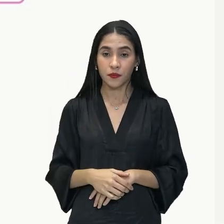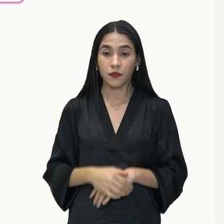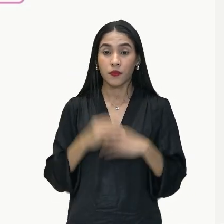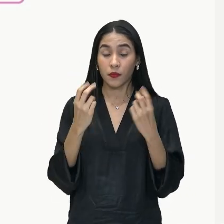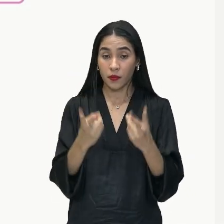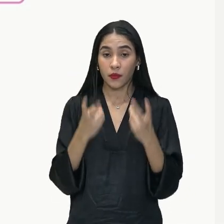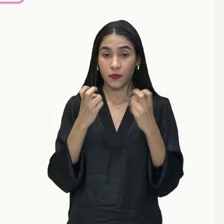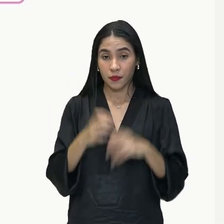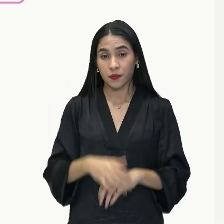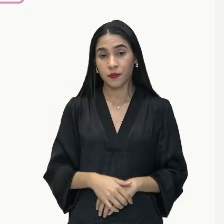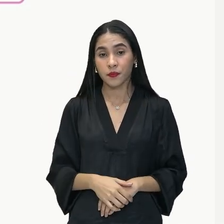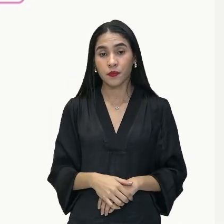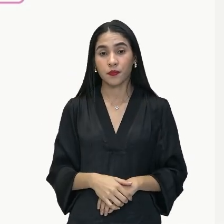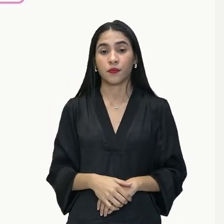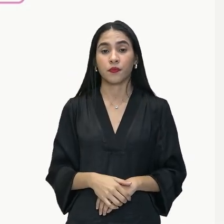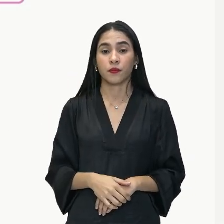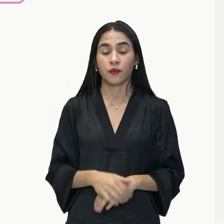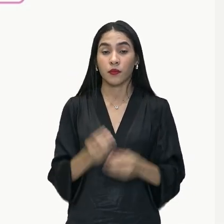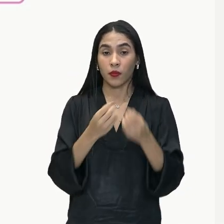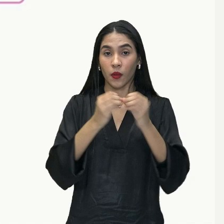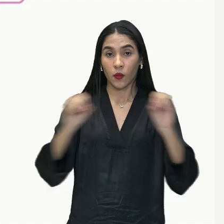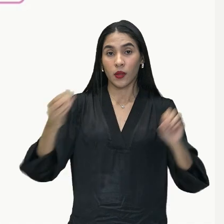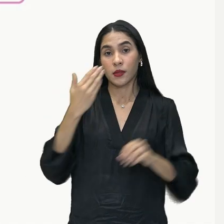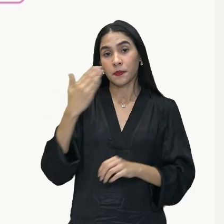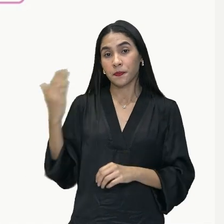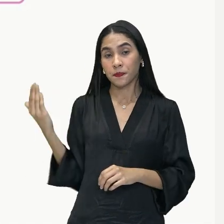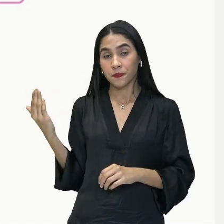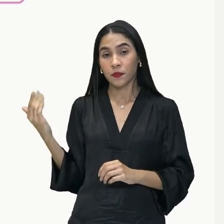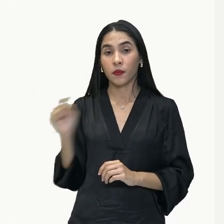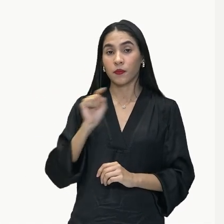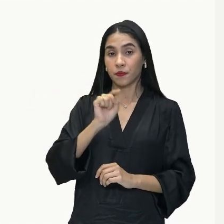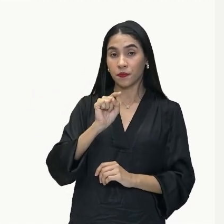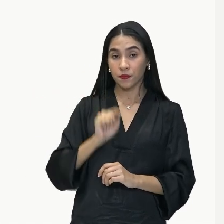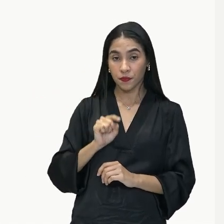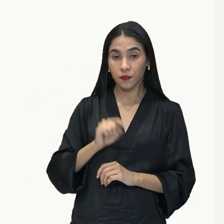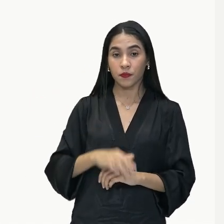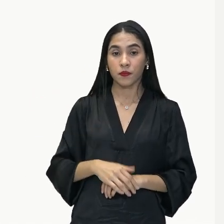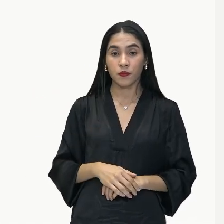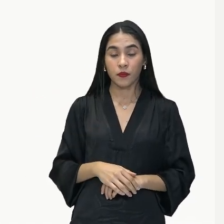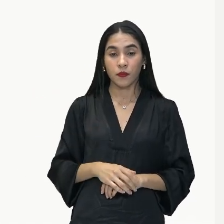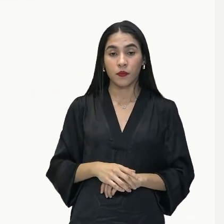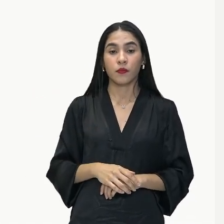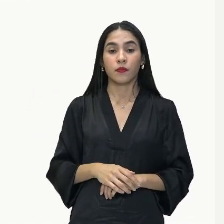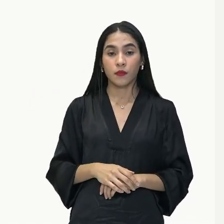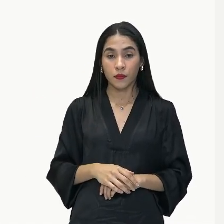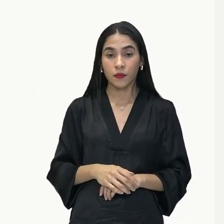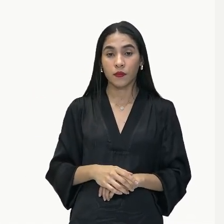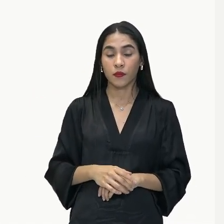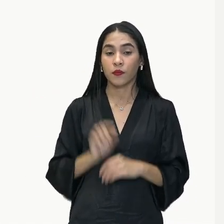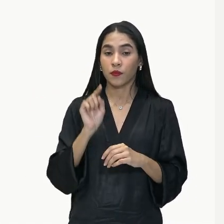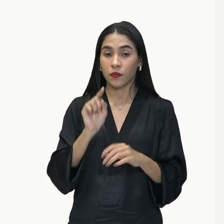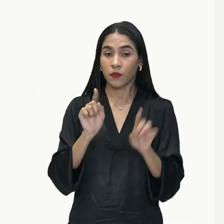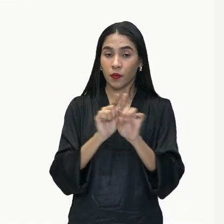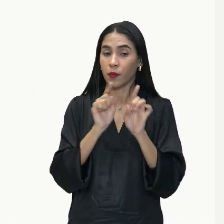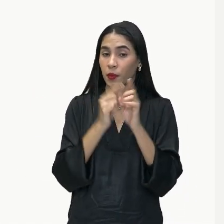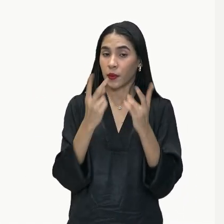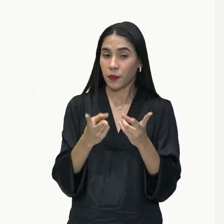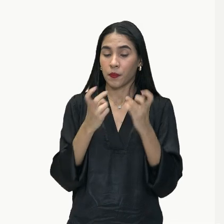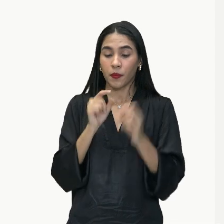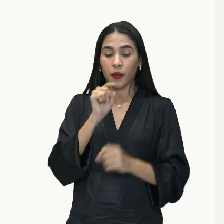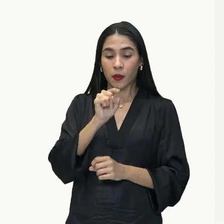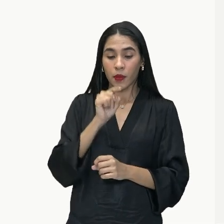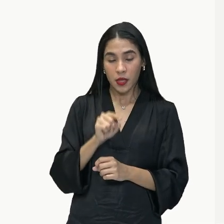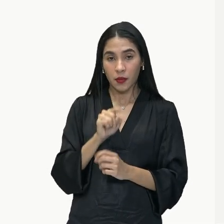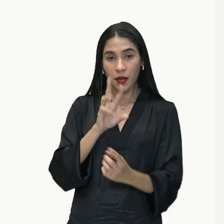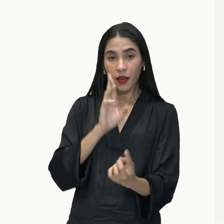observem que essa oração aqui, com os dois pontos, na sequência a gente pôde perceber, olha só, os dois pontos